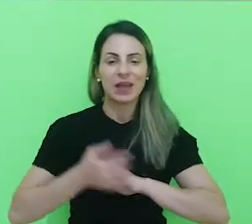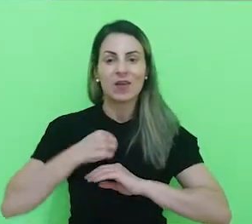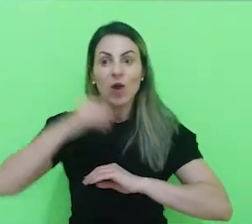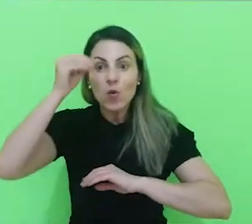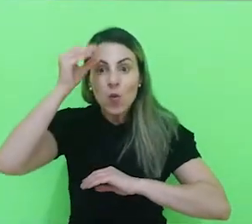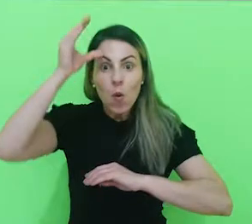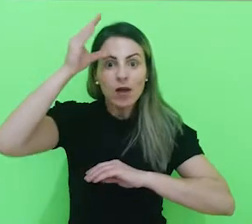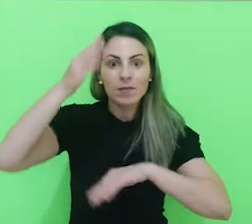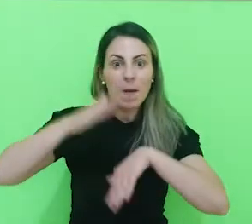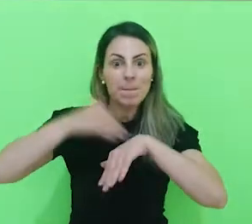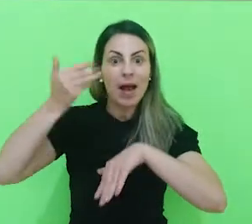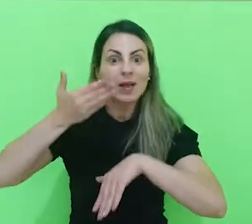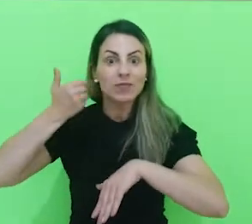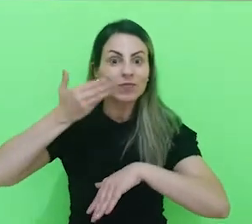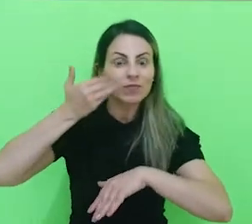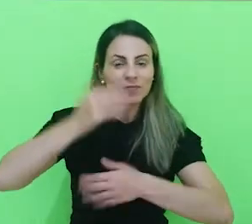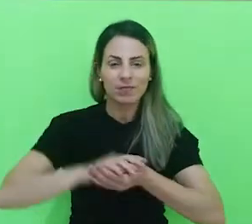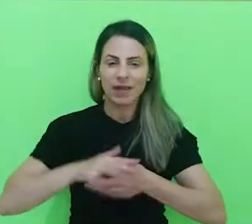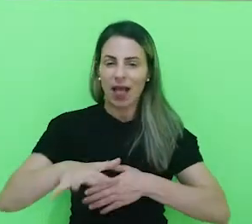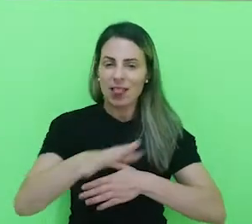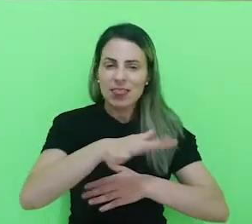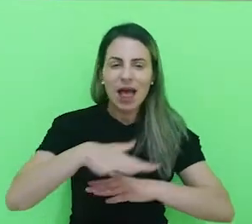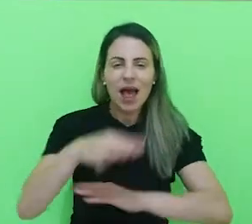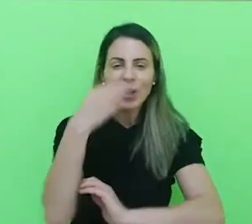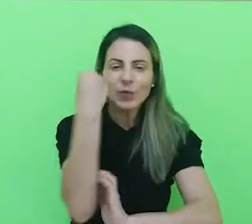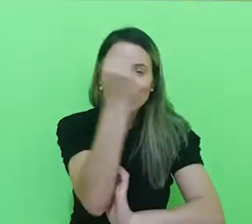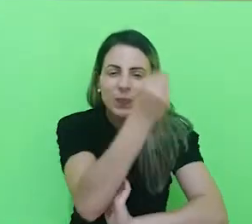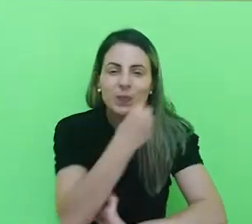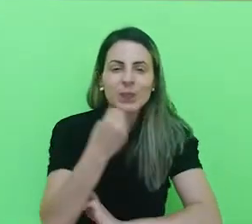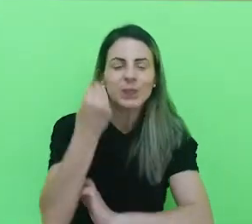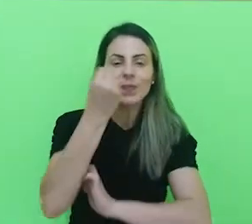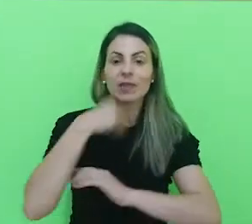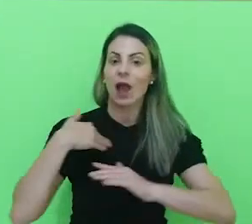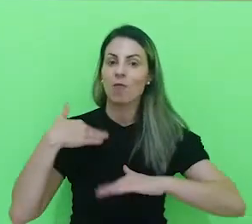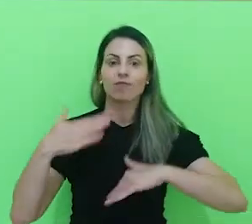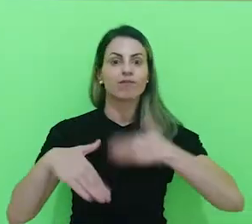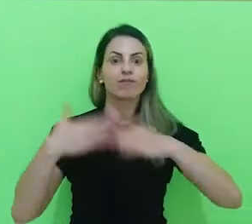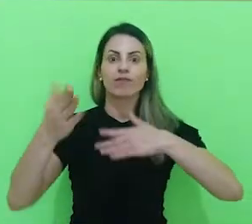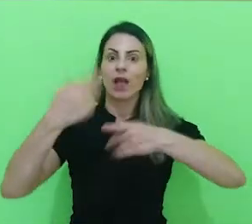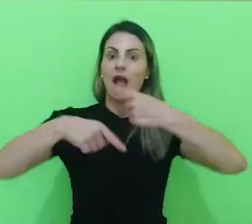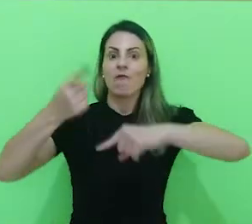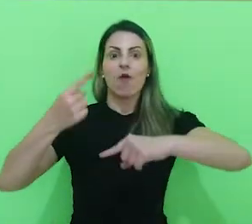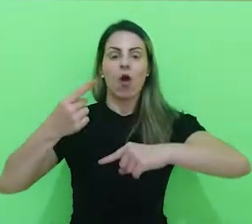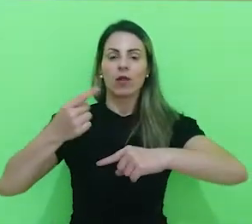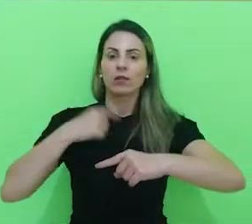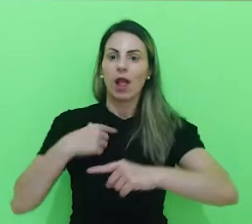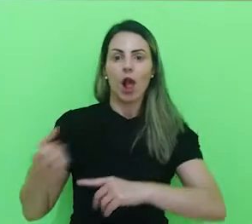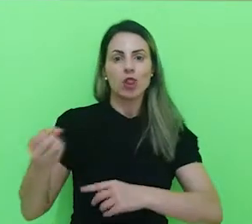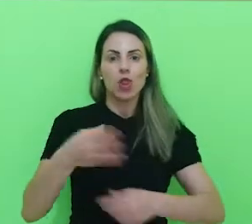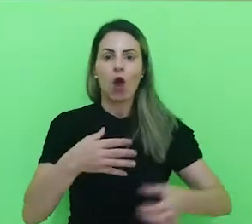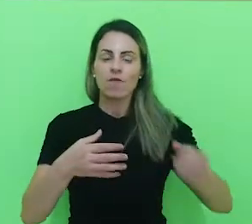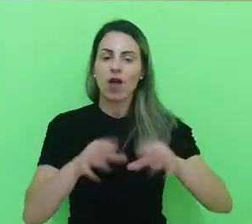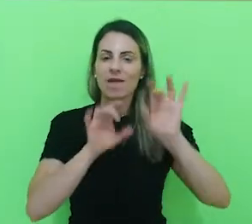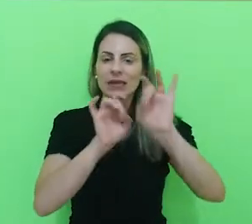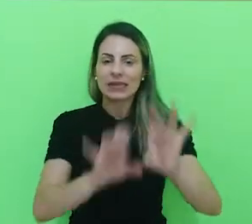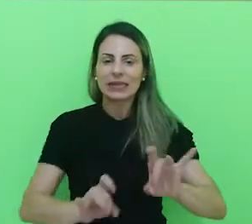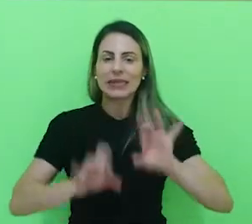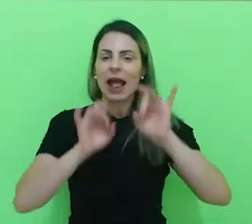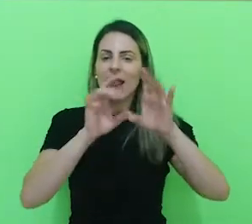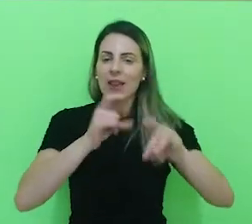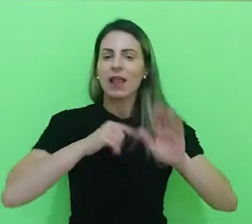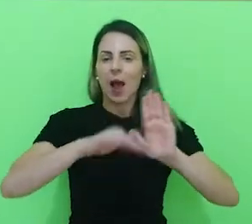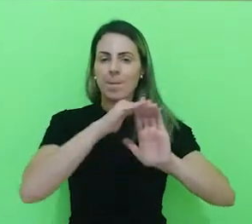conhecimento cada vez mais. O mercado da estética é um mercado que está em constante evolução, então sempre surgem novas técnicas, novos